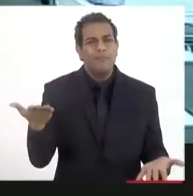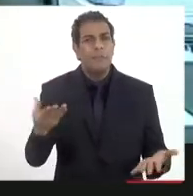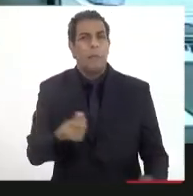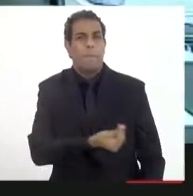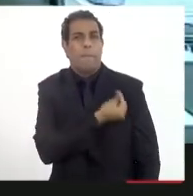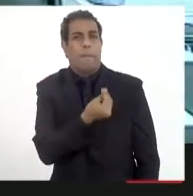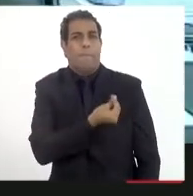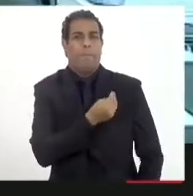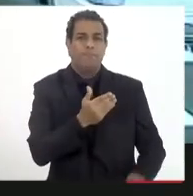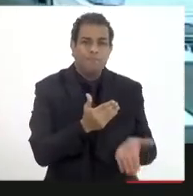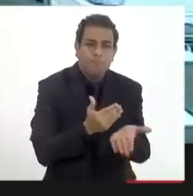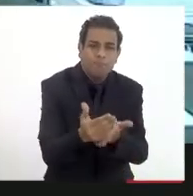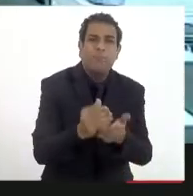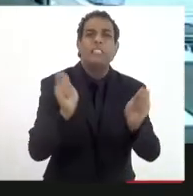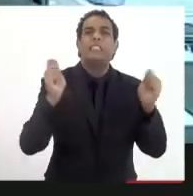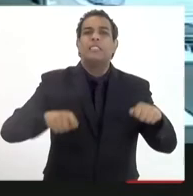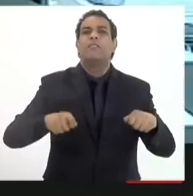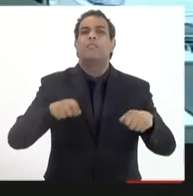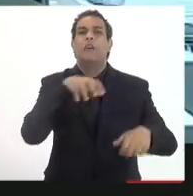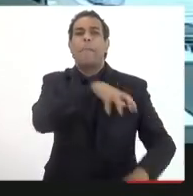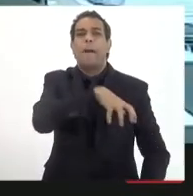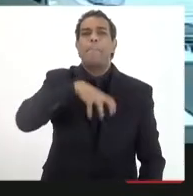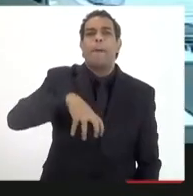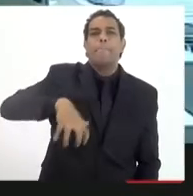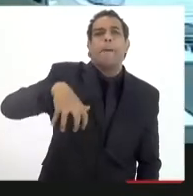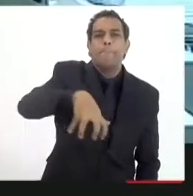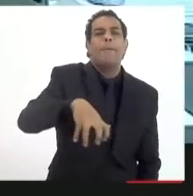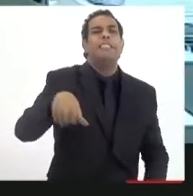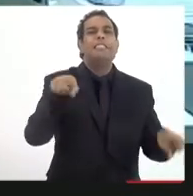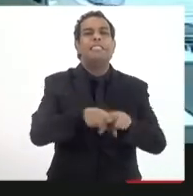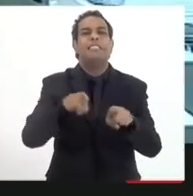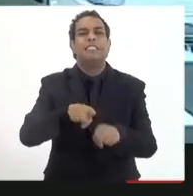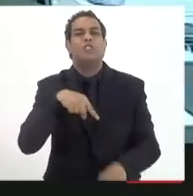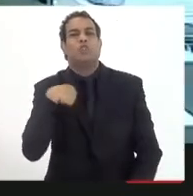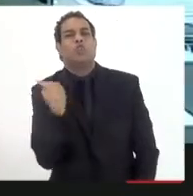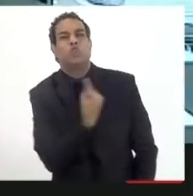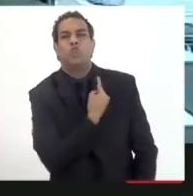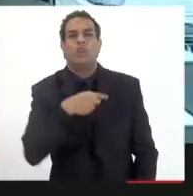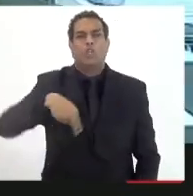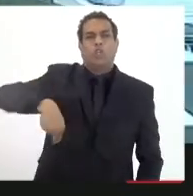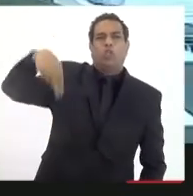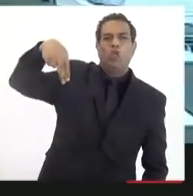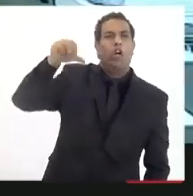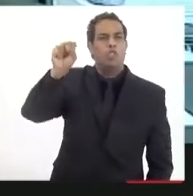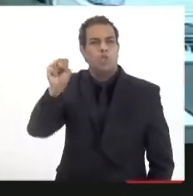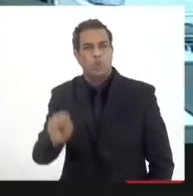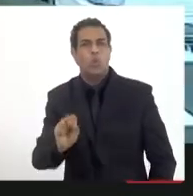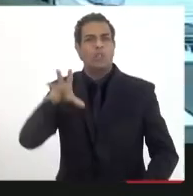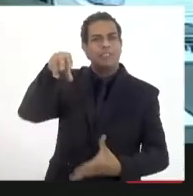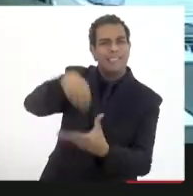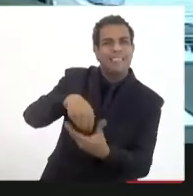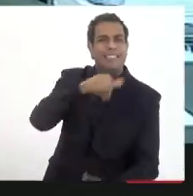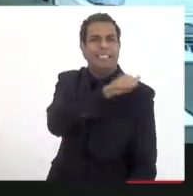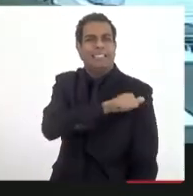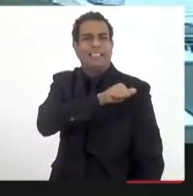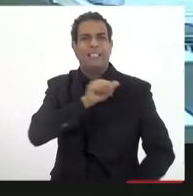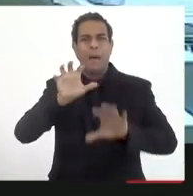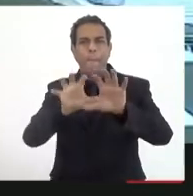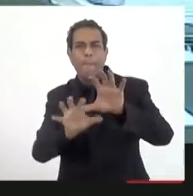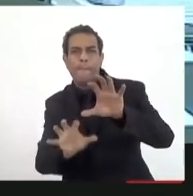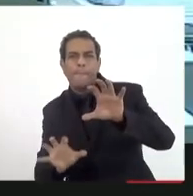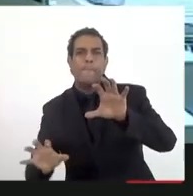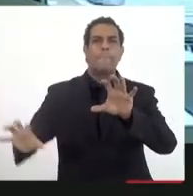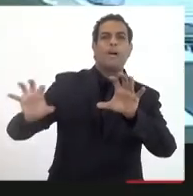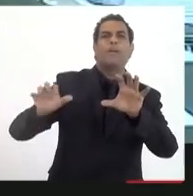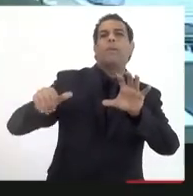participação inicialmente fosse do centro é importante ter também do norte e do noroeste do Estado e que ela possa se distribuir, enfim, possa